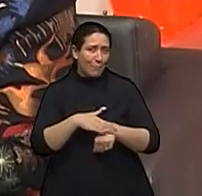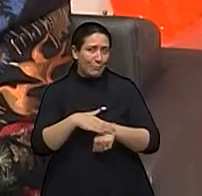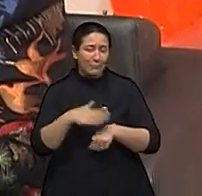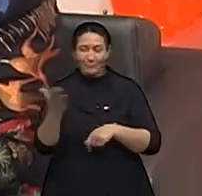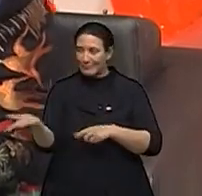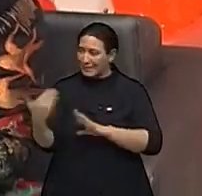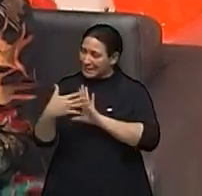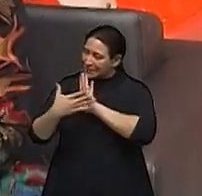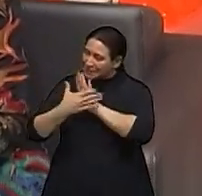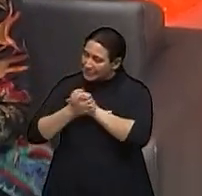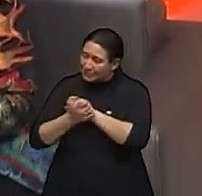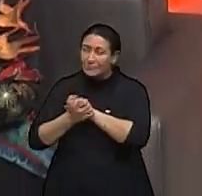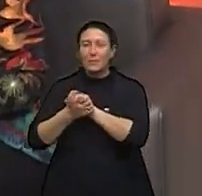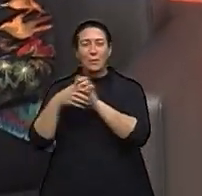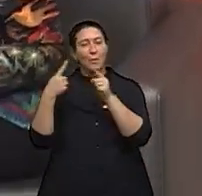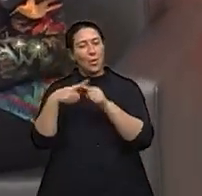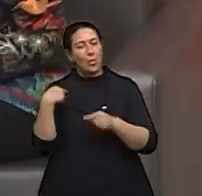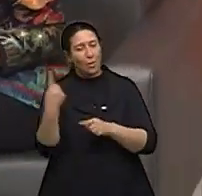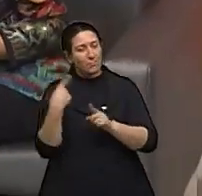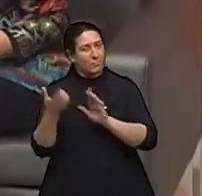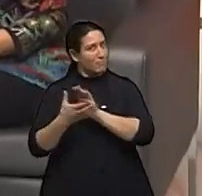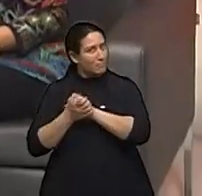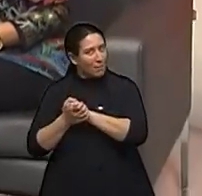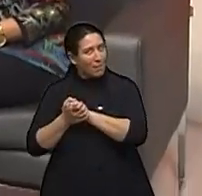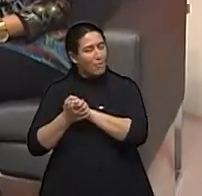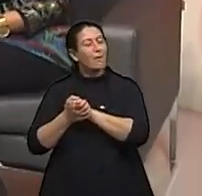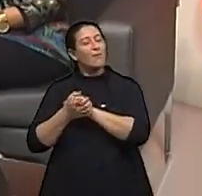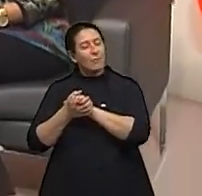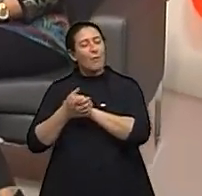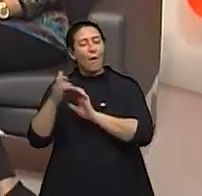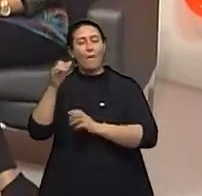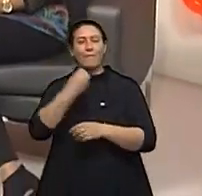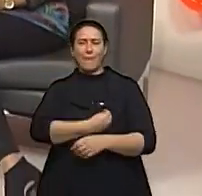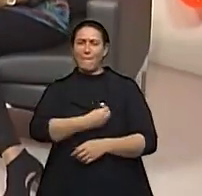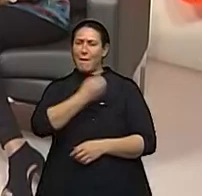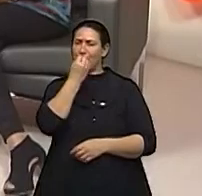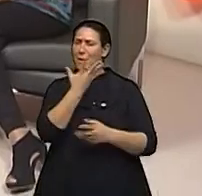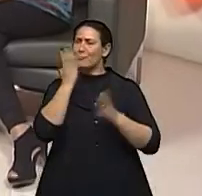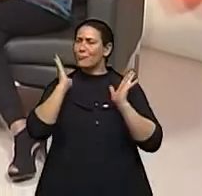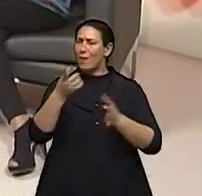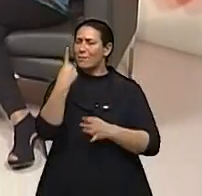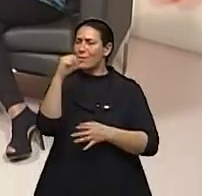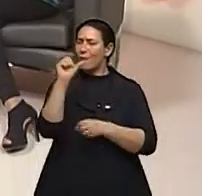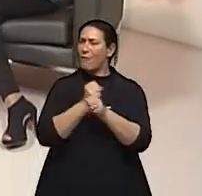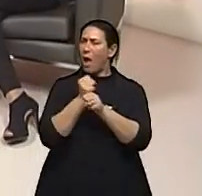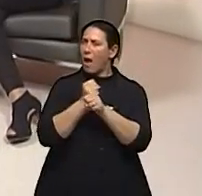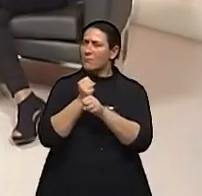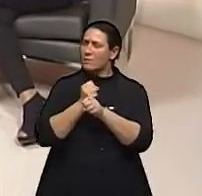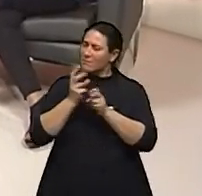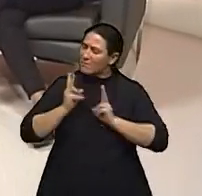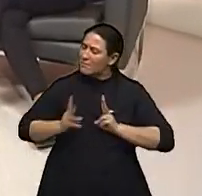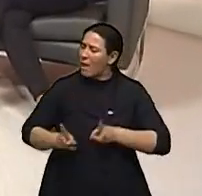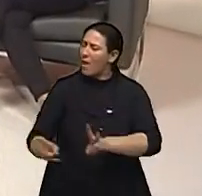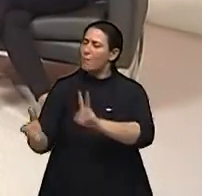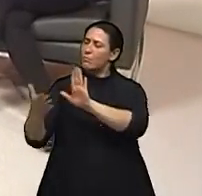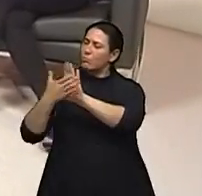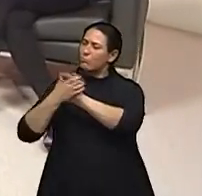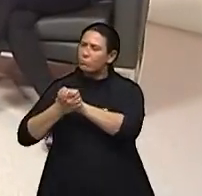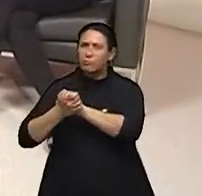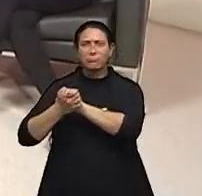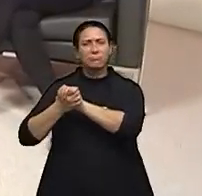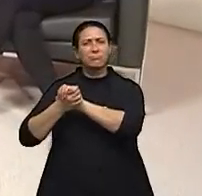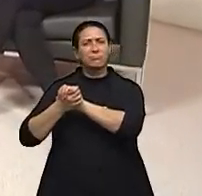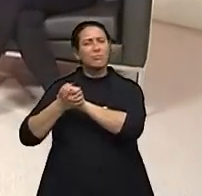esquerda, porque nós terminamos de mãos dadas. Porque assim, o Viva Bem é 19 anos no ar, sempre de mãos dadas aqui com meus convidados,